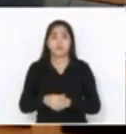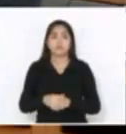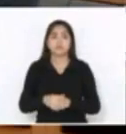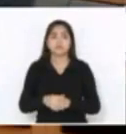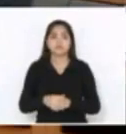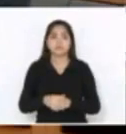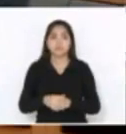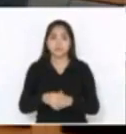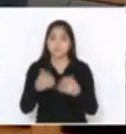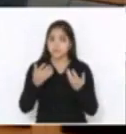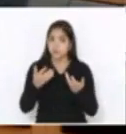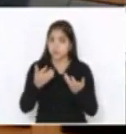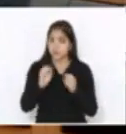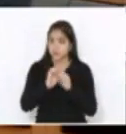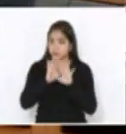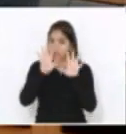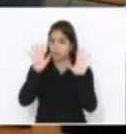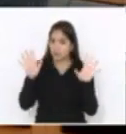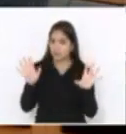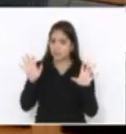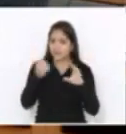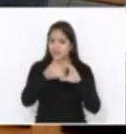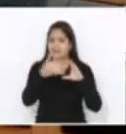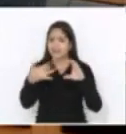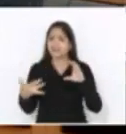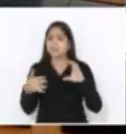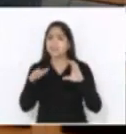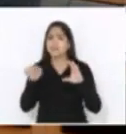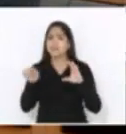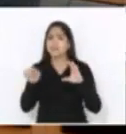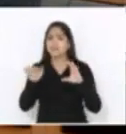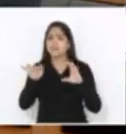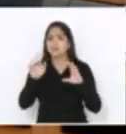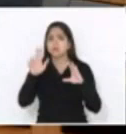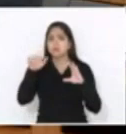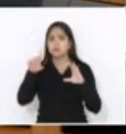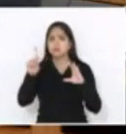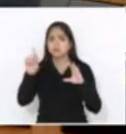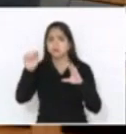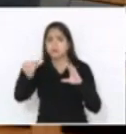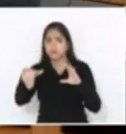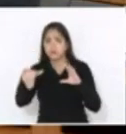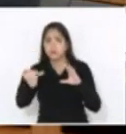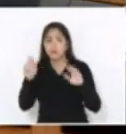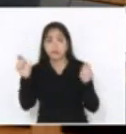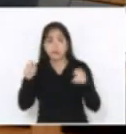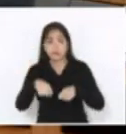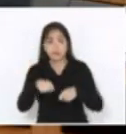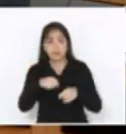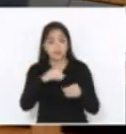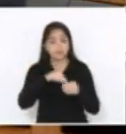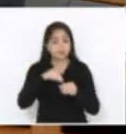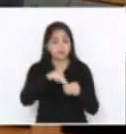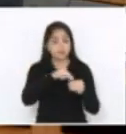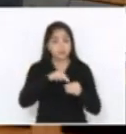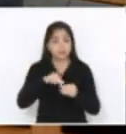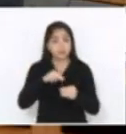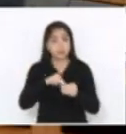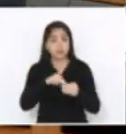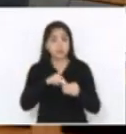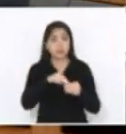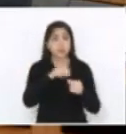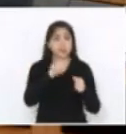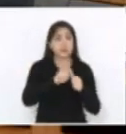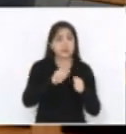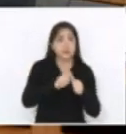O que eu quero deixar claro é a característica do FUNDAM, que é propiciar ao município a condição de executar obras de